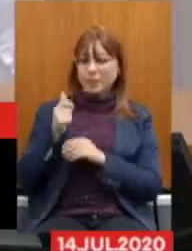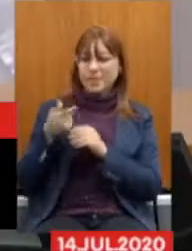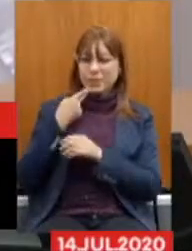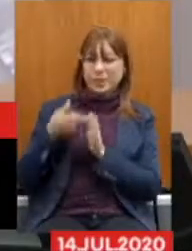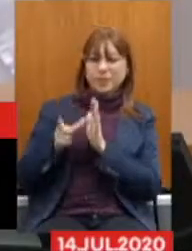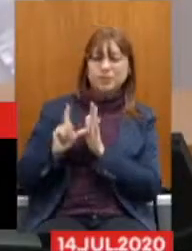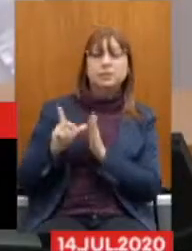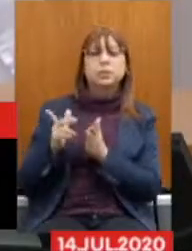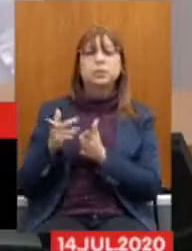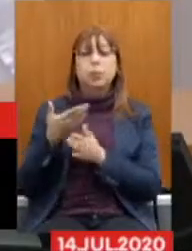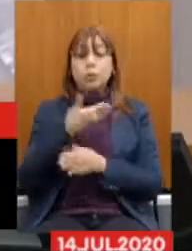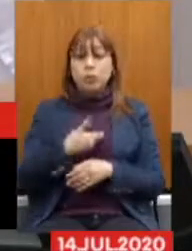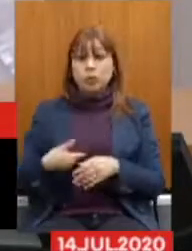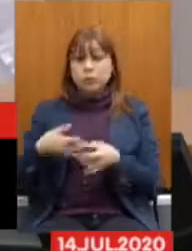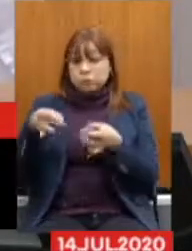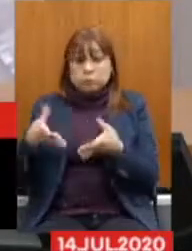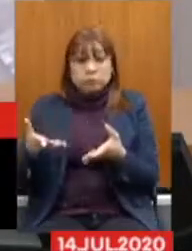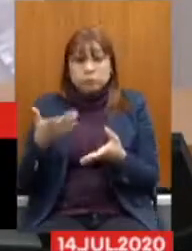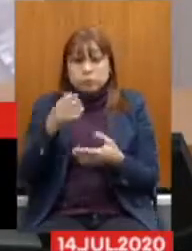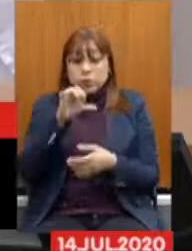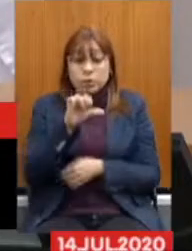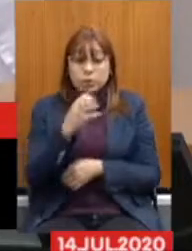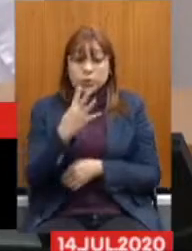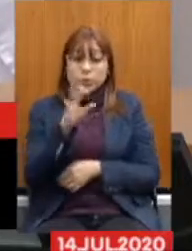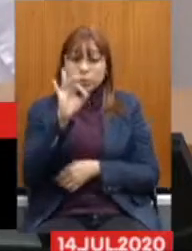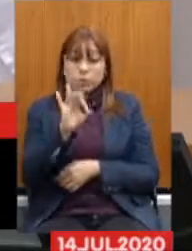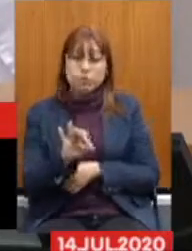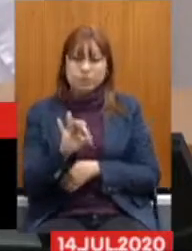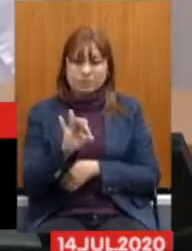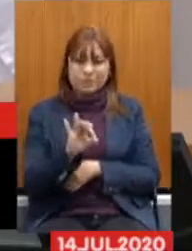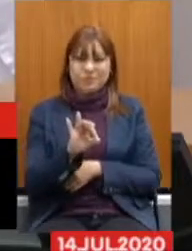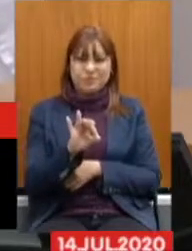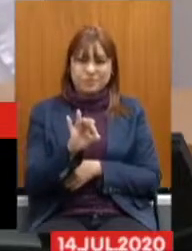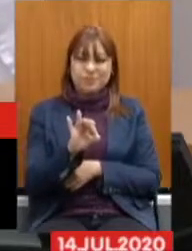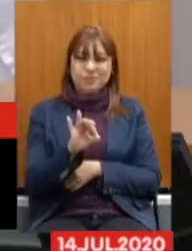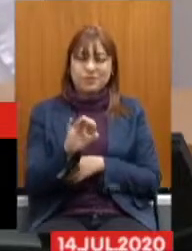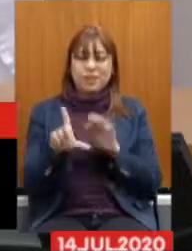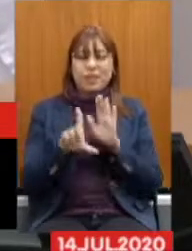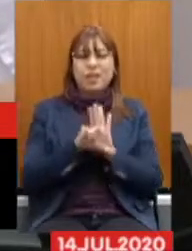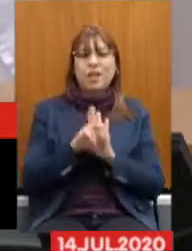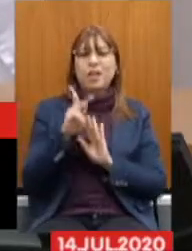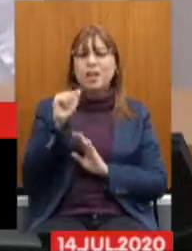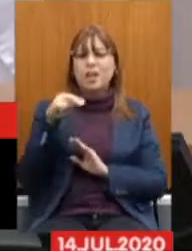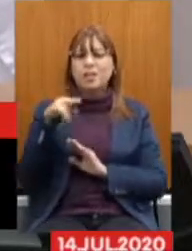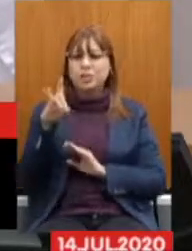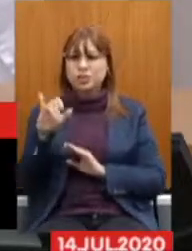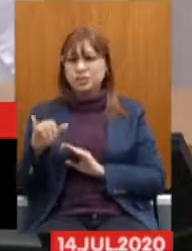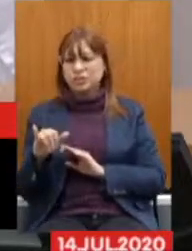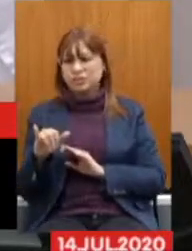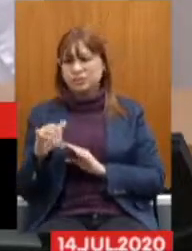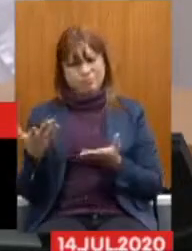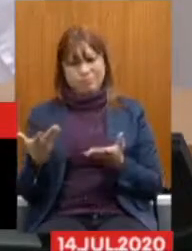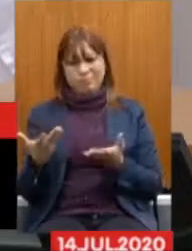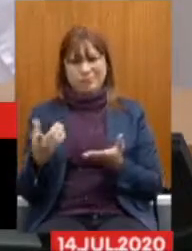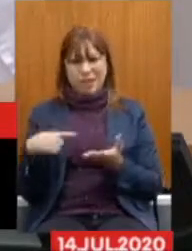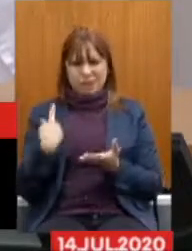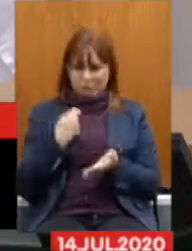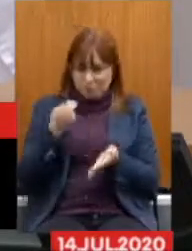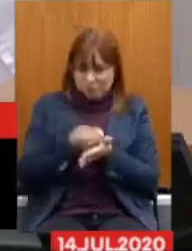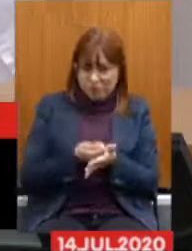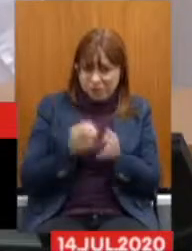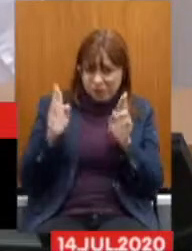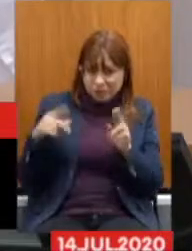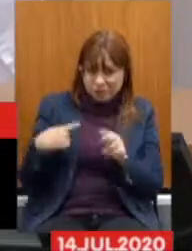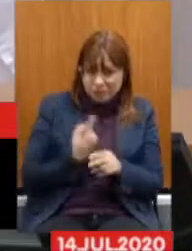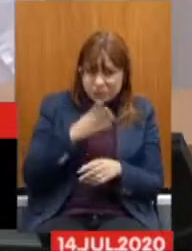Recentemente mão De 94% Dos recursos Da lei Candir E está falando E aí E nós é que vamos pagar Essa conta